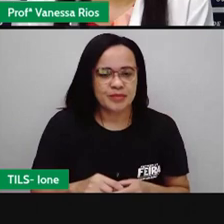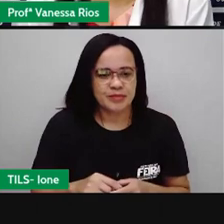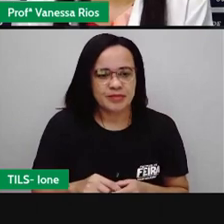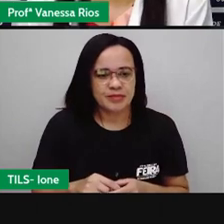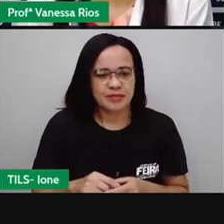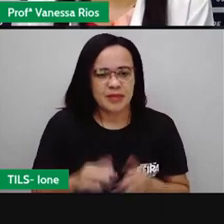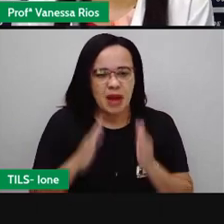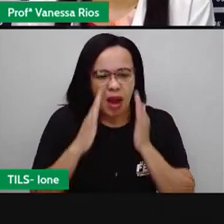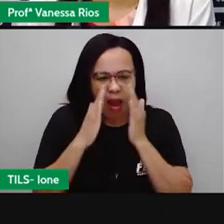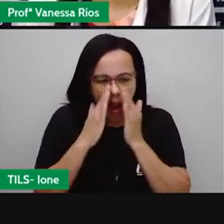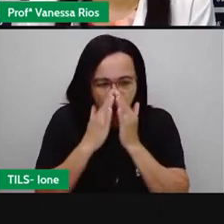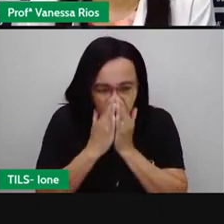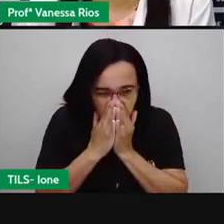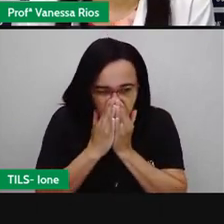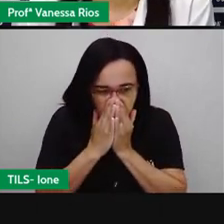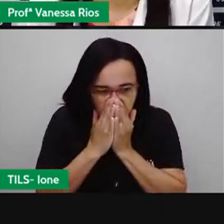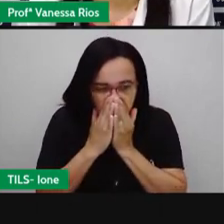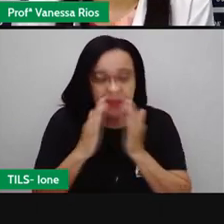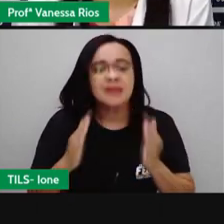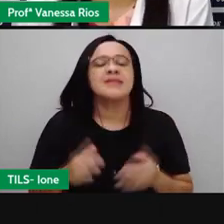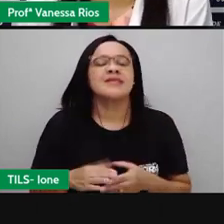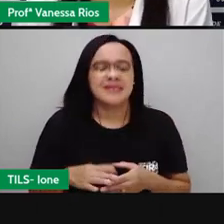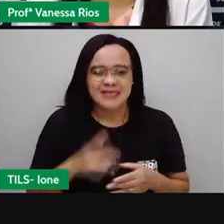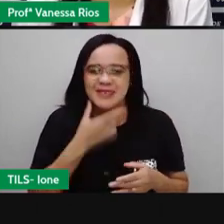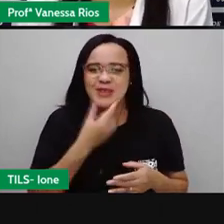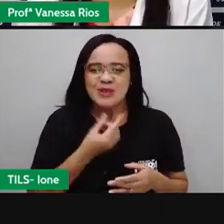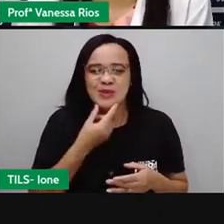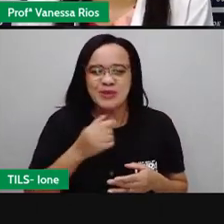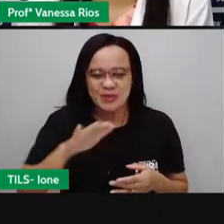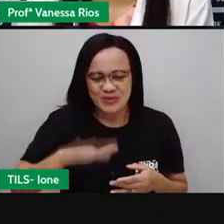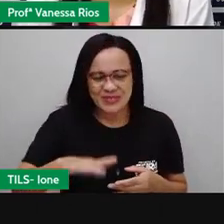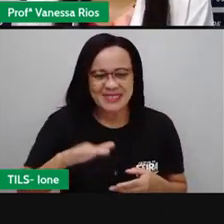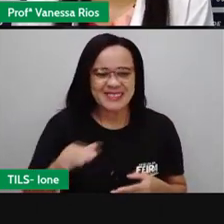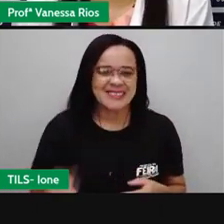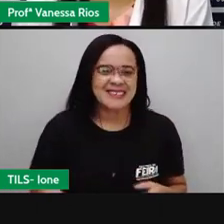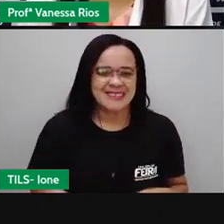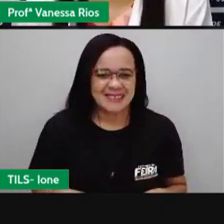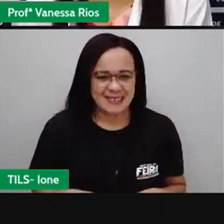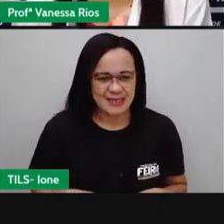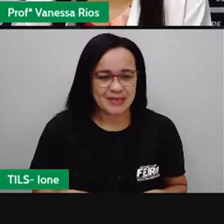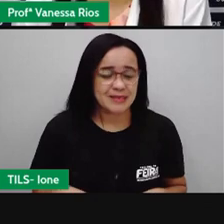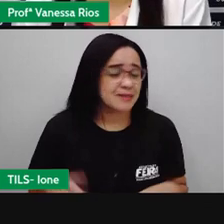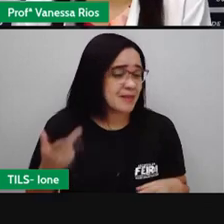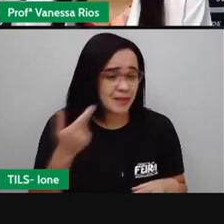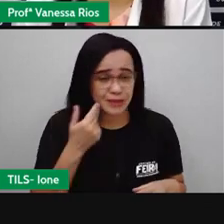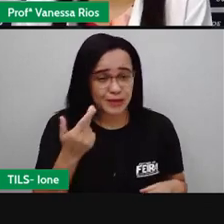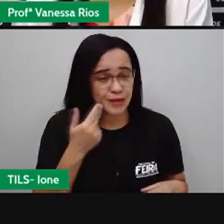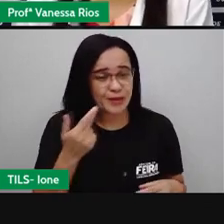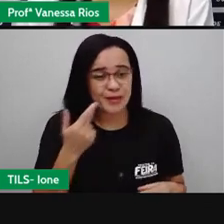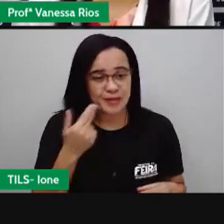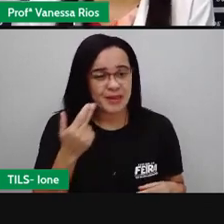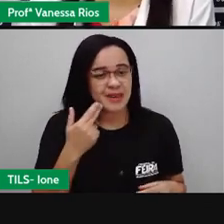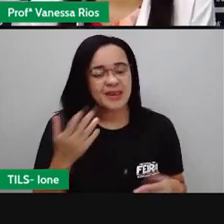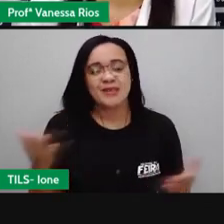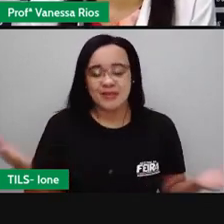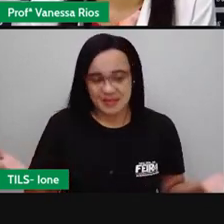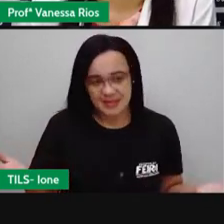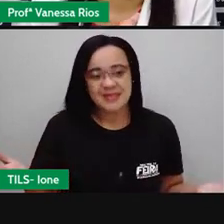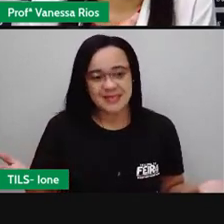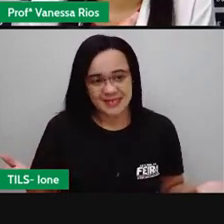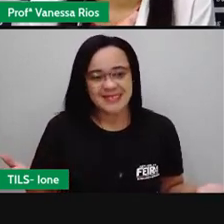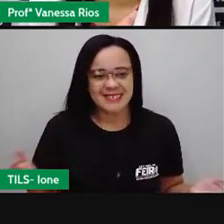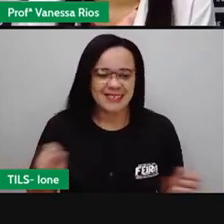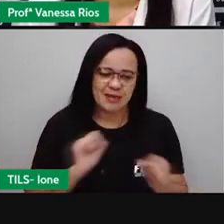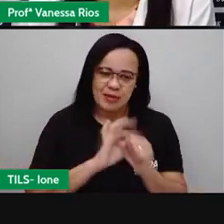Vixe, um menino espirrando. E algo comum acontecer, mas não é só com o coronavírus,